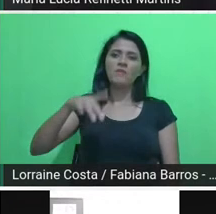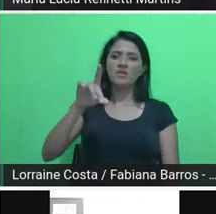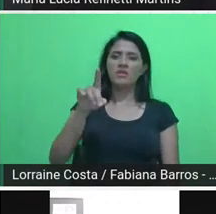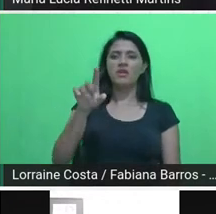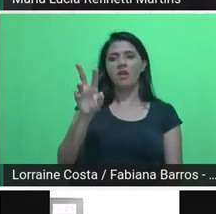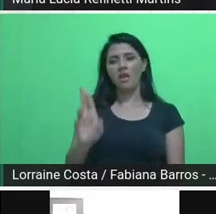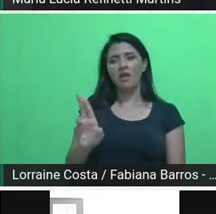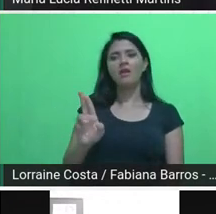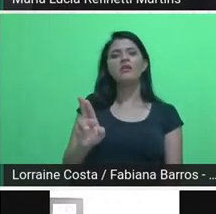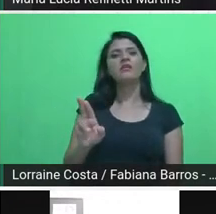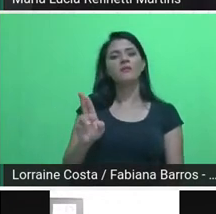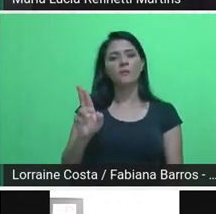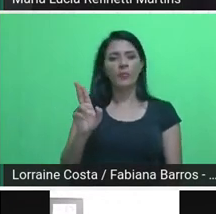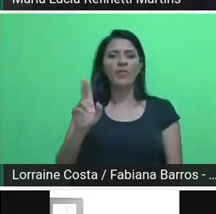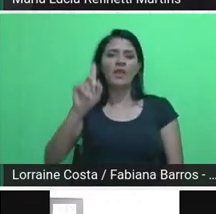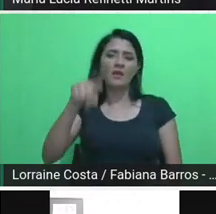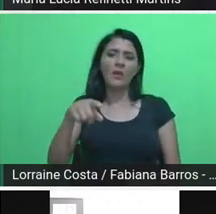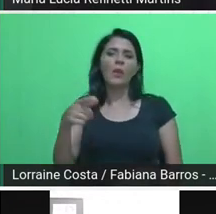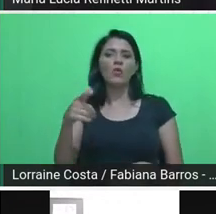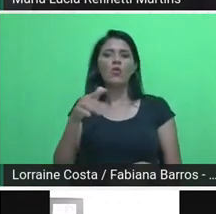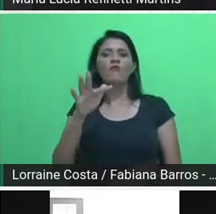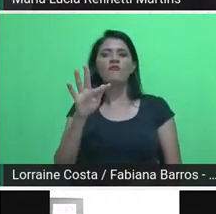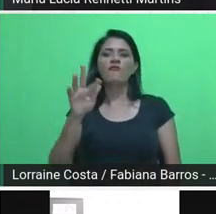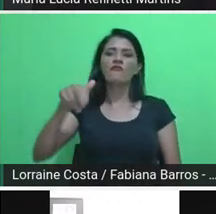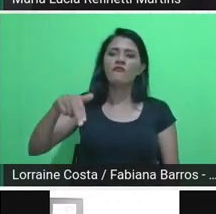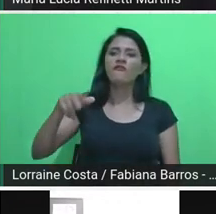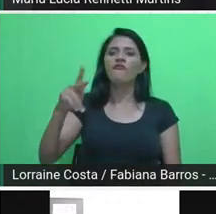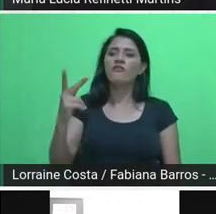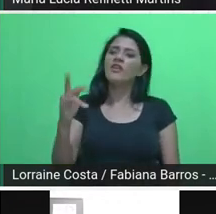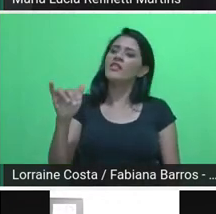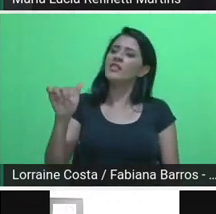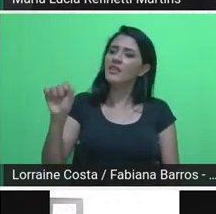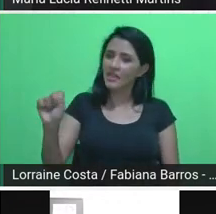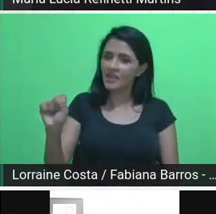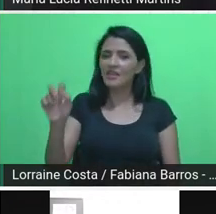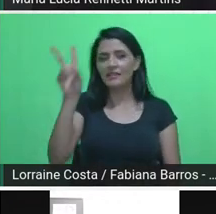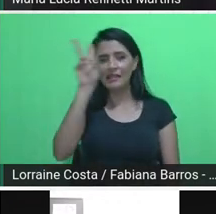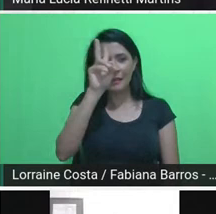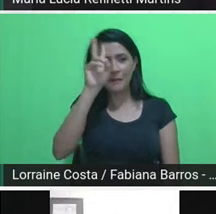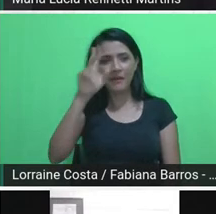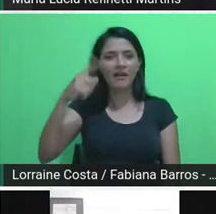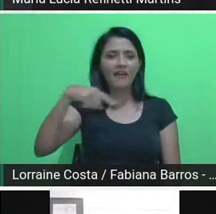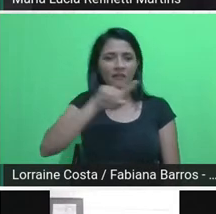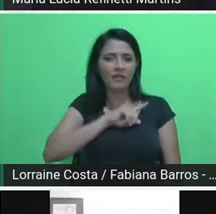o Fundo, o FIMIS, que lembrar para todo mundo que foi uma enenda popular,